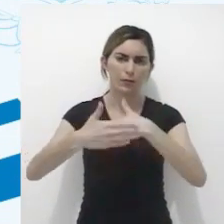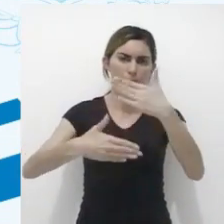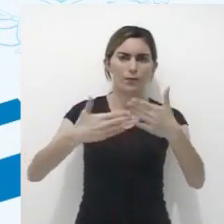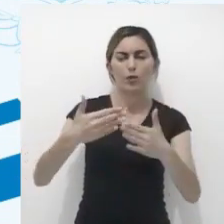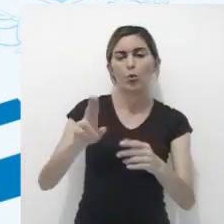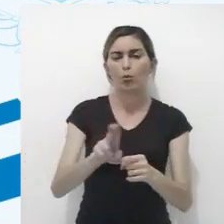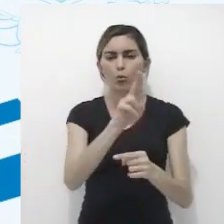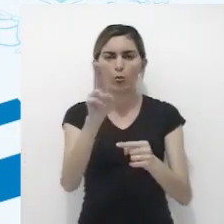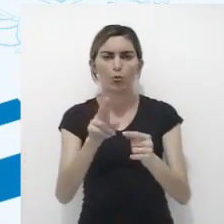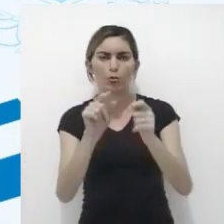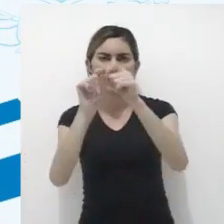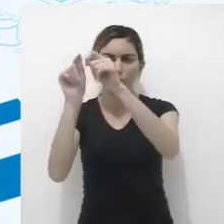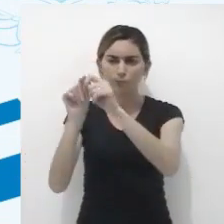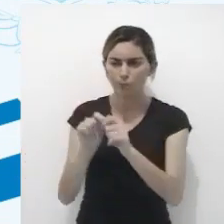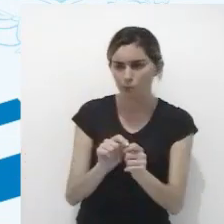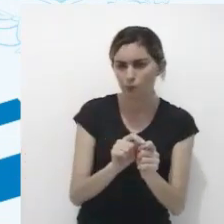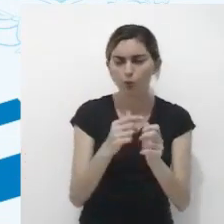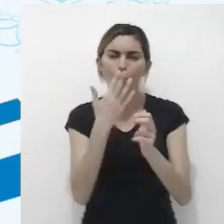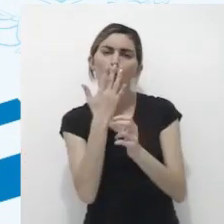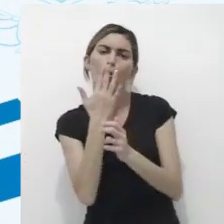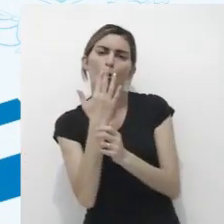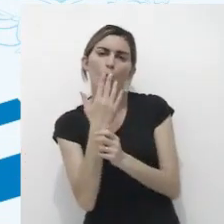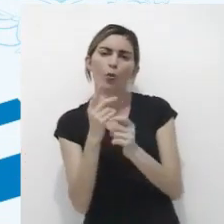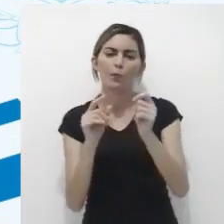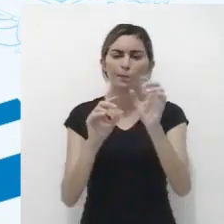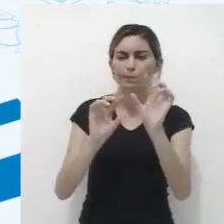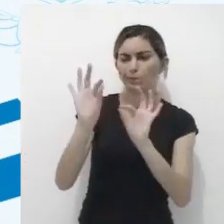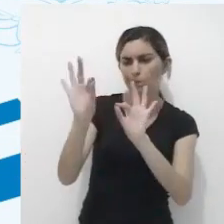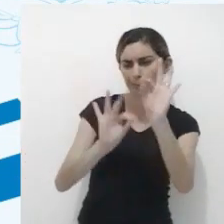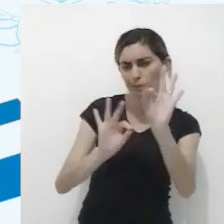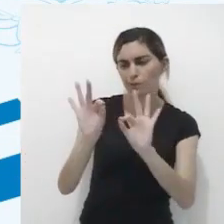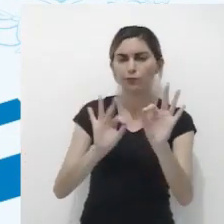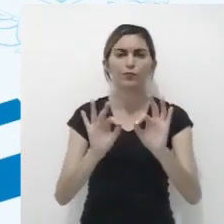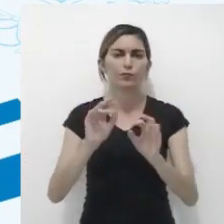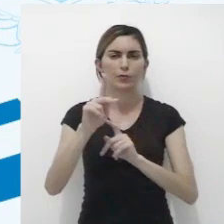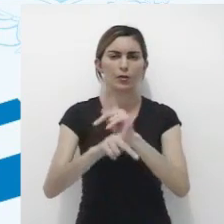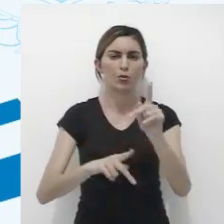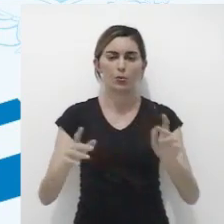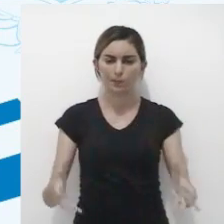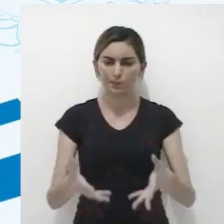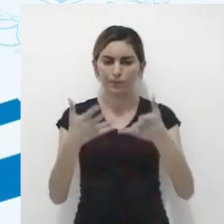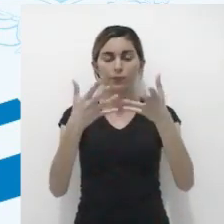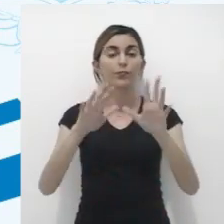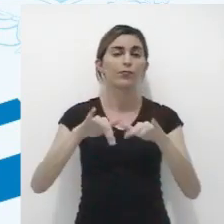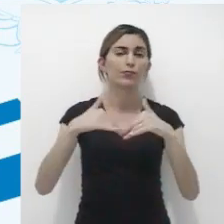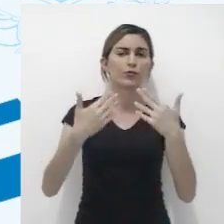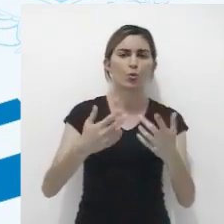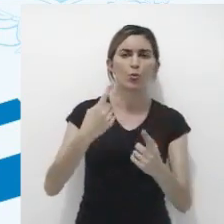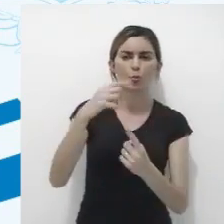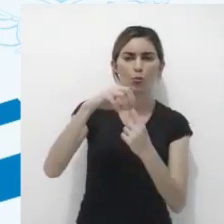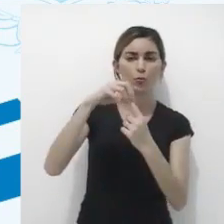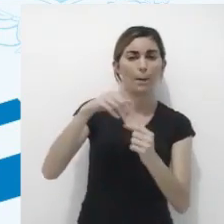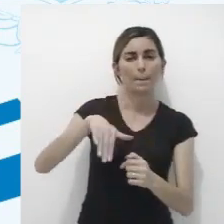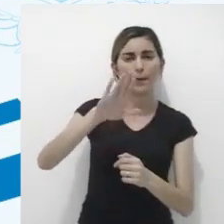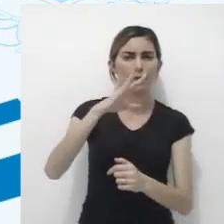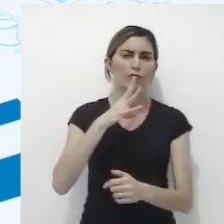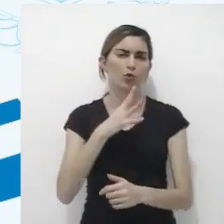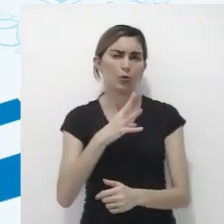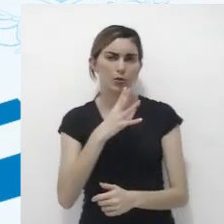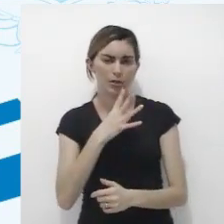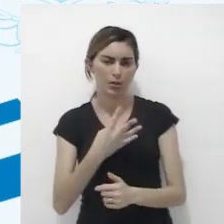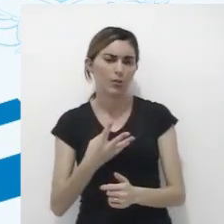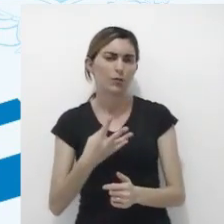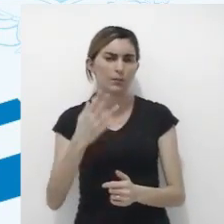traço, o uso das formas, das cores e dos elementos populares, tornando-se então um dos mais